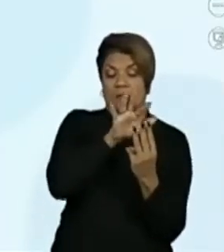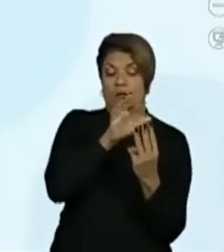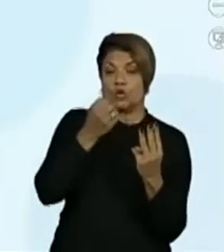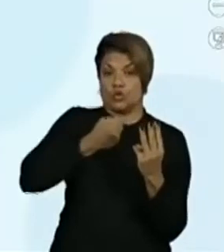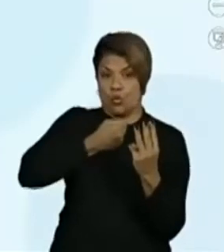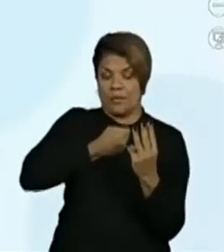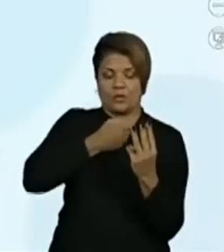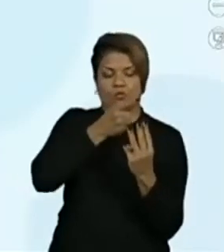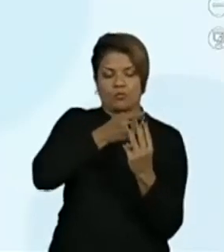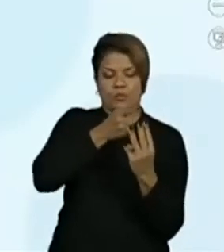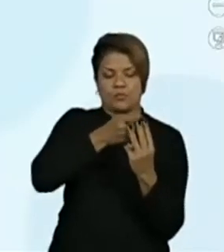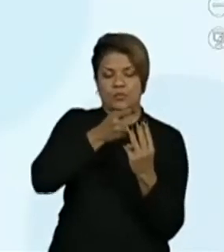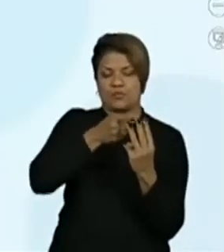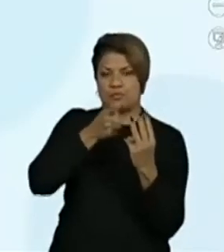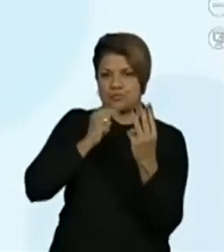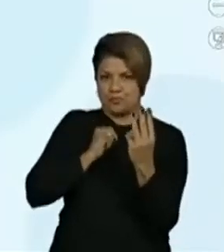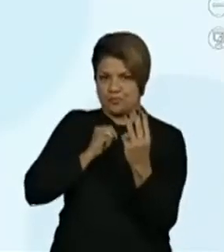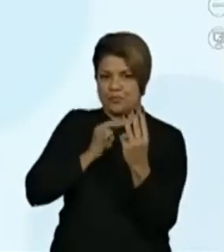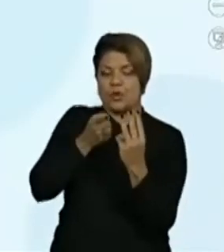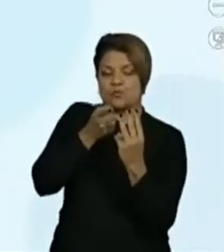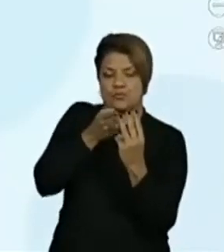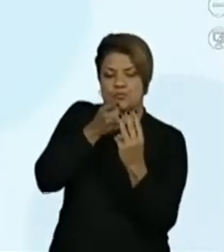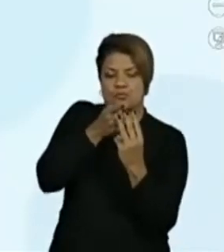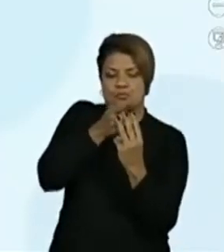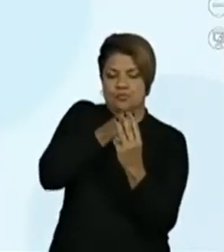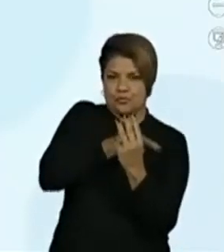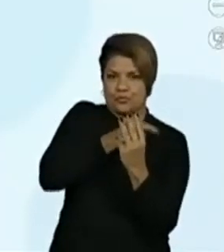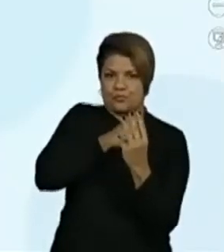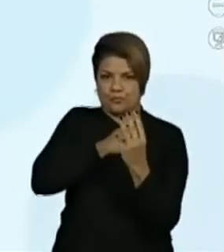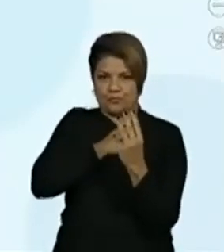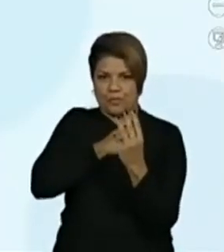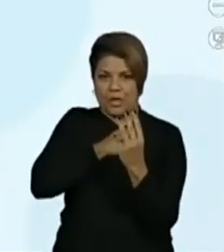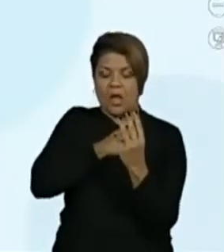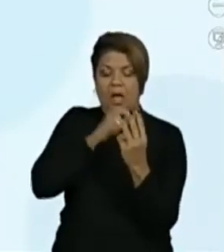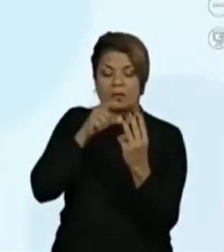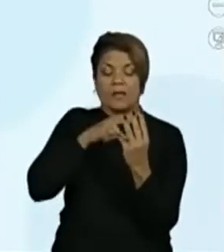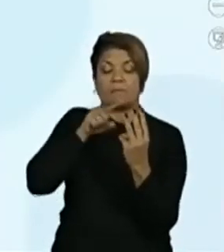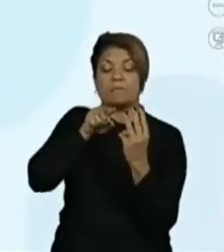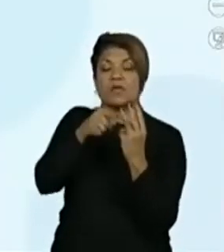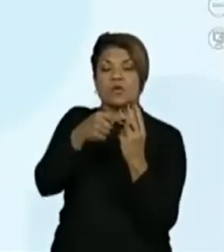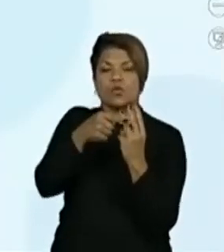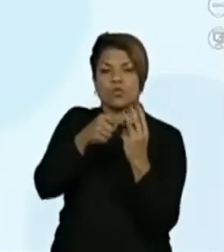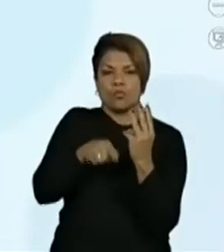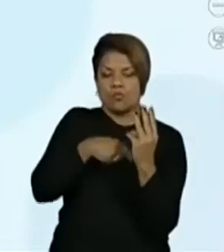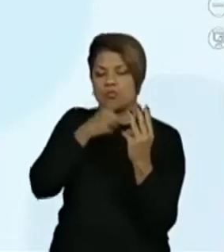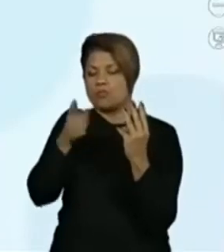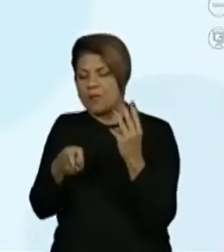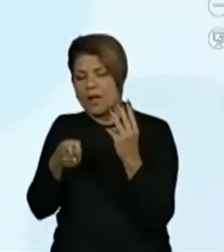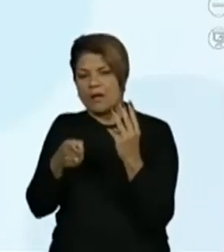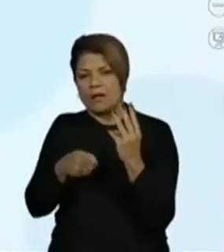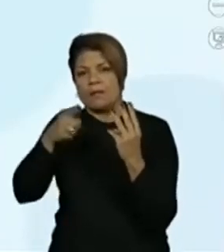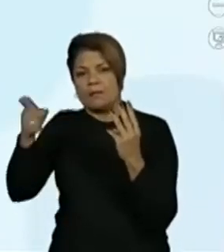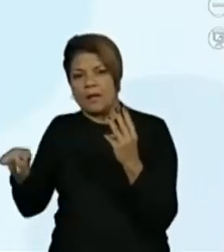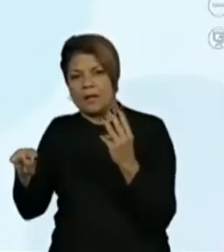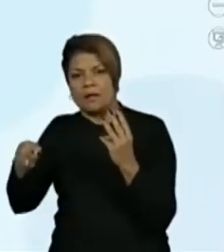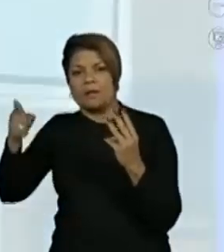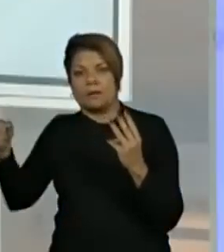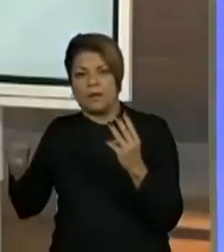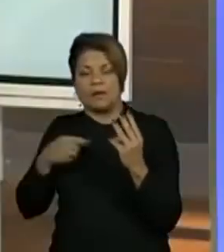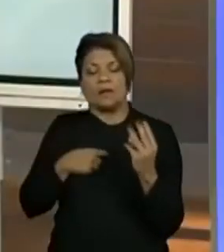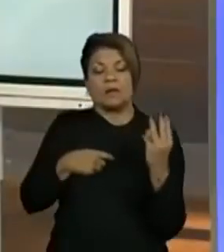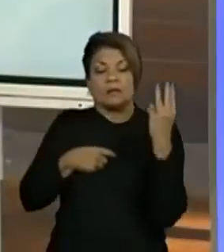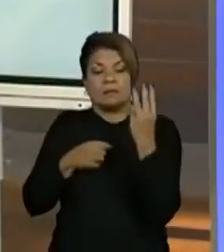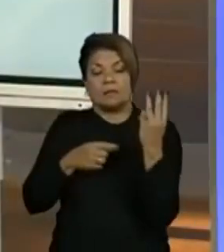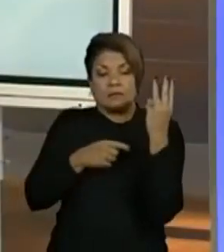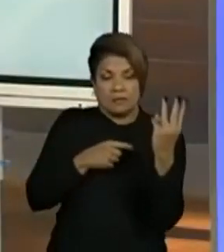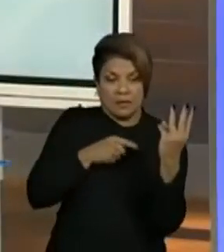não é? As ordens eu tenho aí como se fosse uma coluna praticamente para cada número. E as classes, a cada